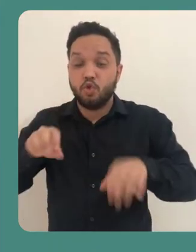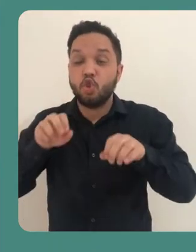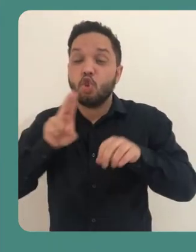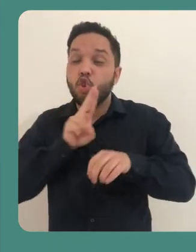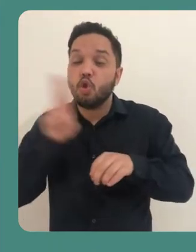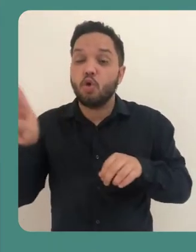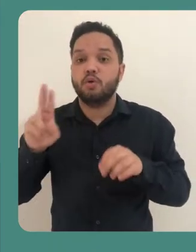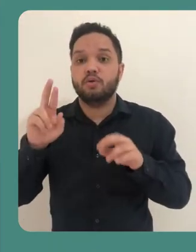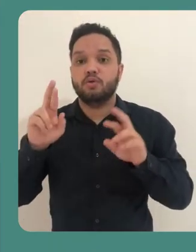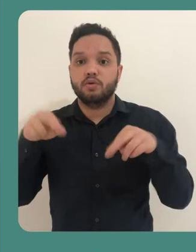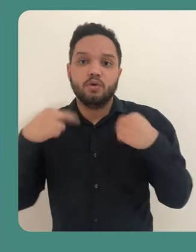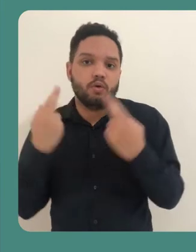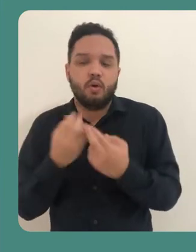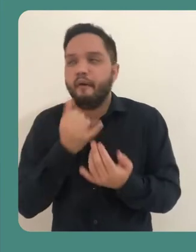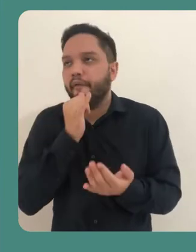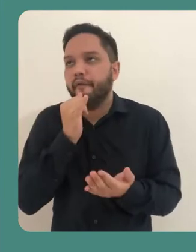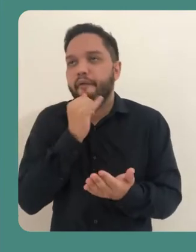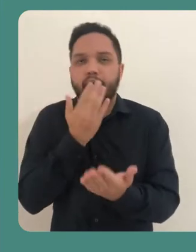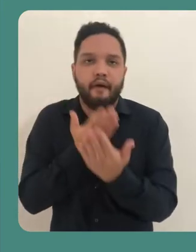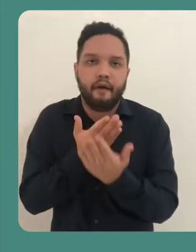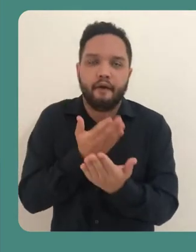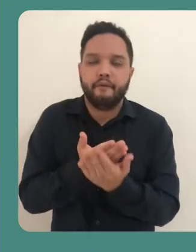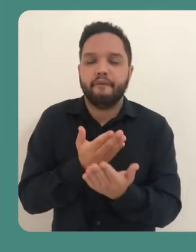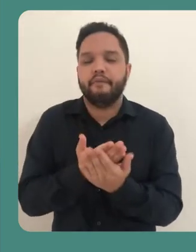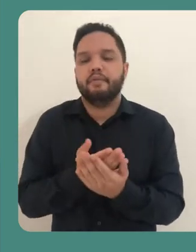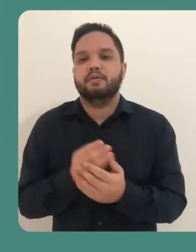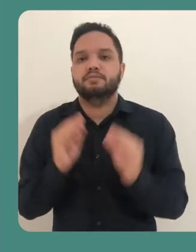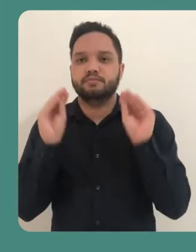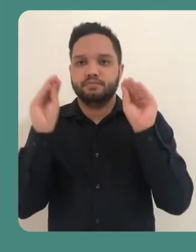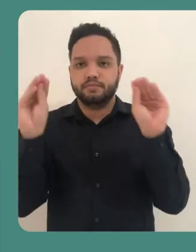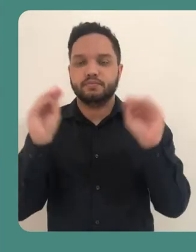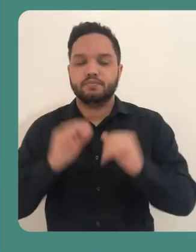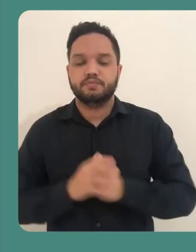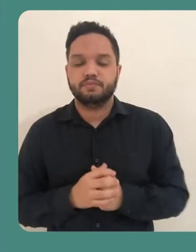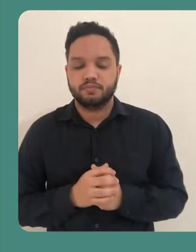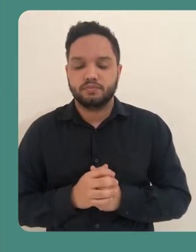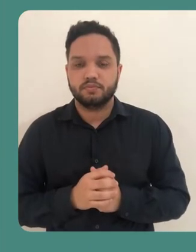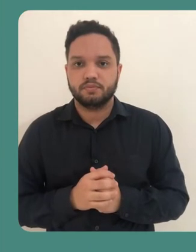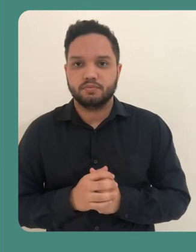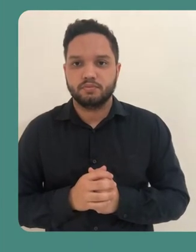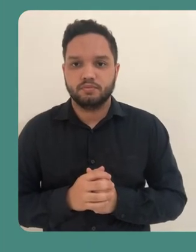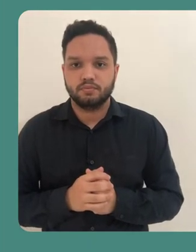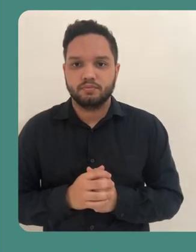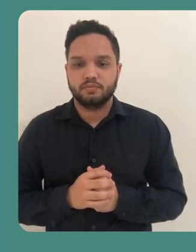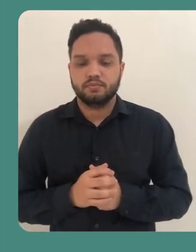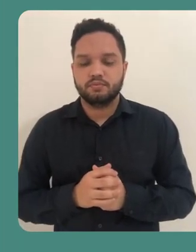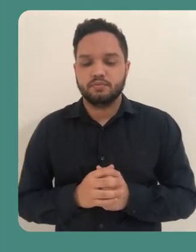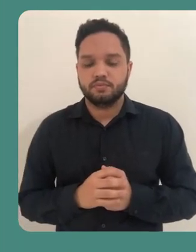nome da transmissão, o nome da aula ou o nome da reunião que você pretende realizar.